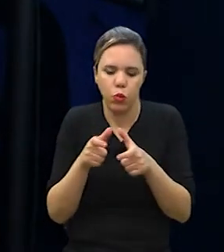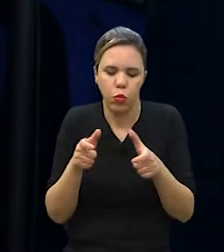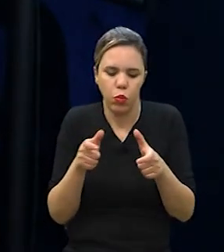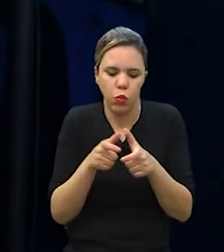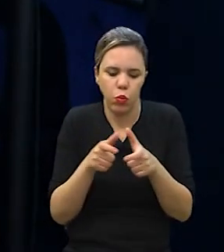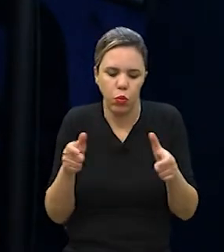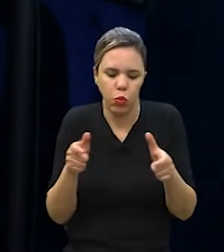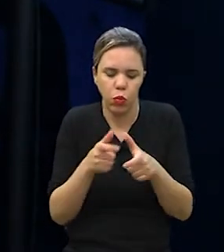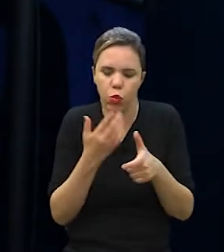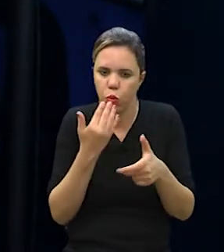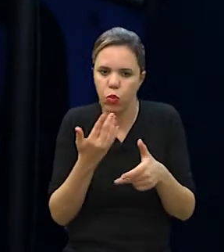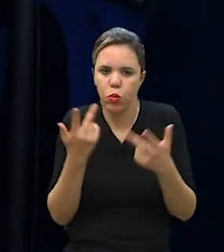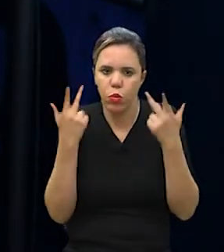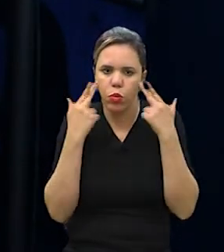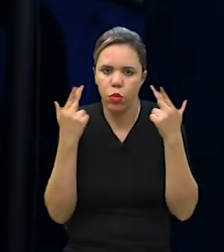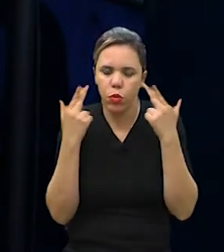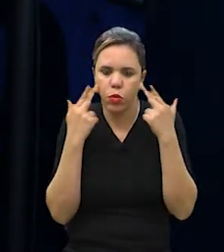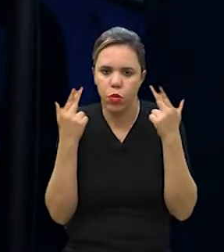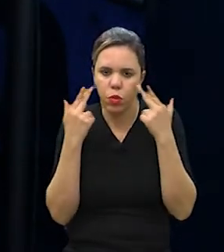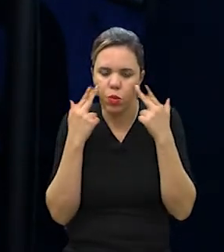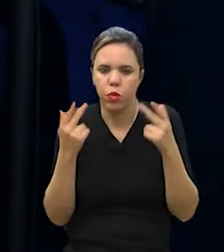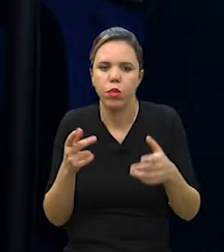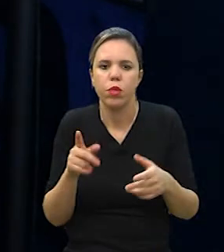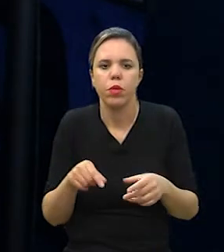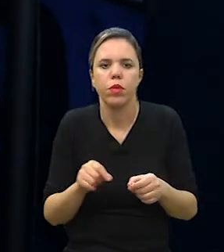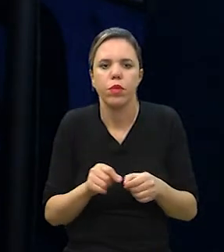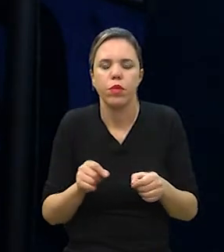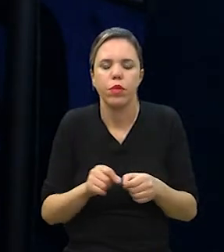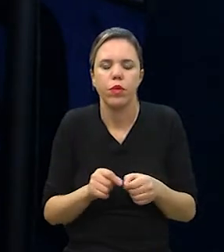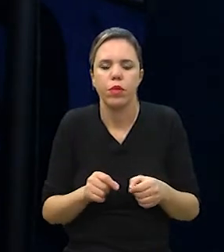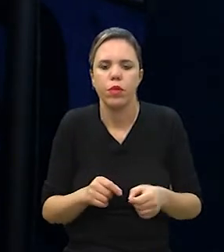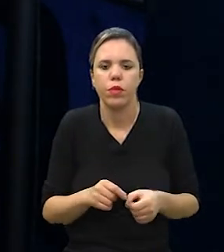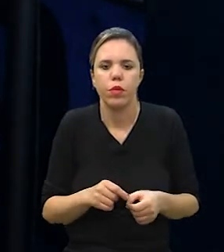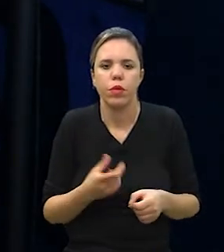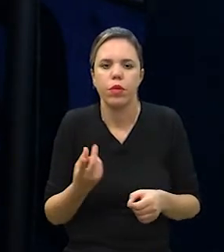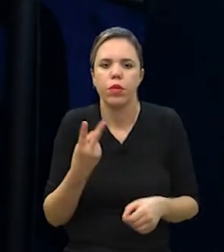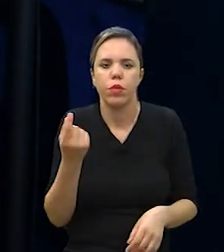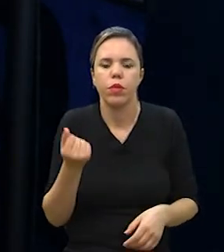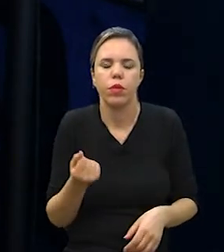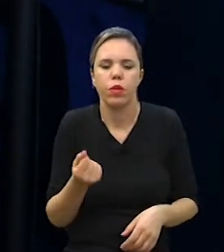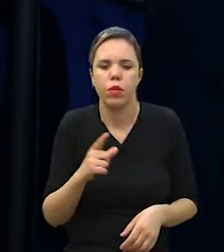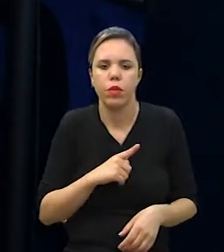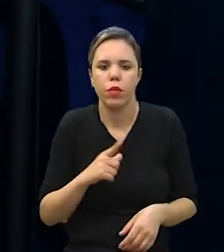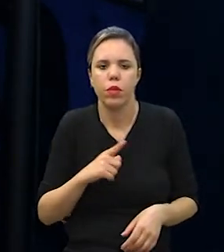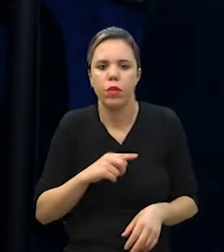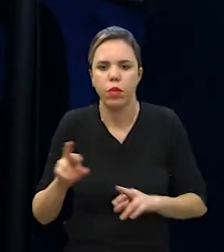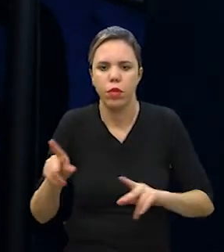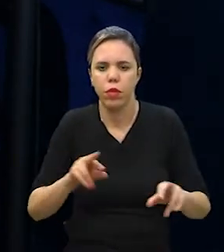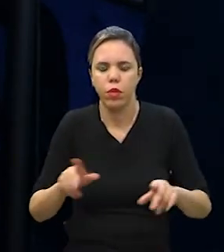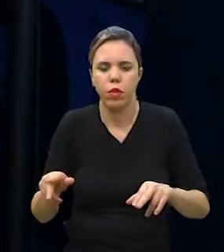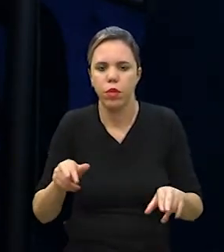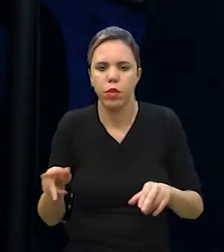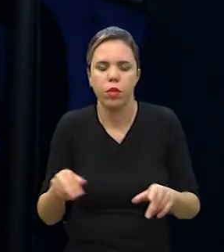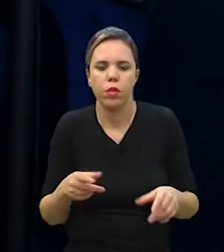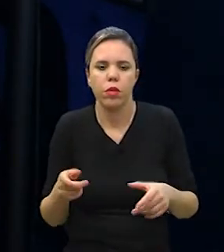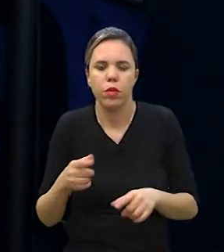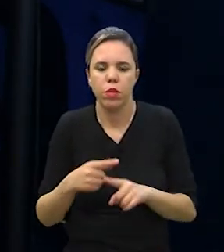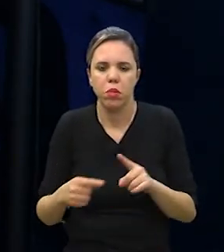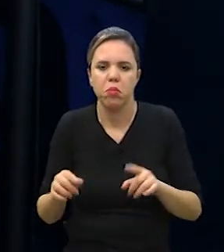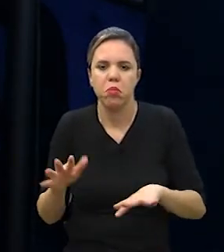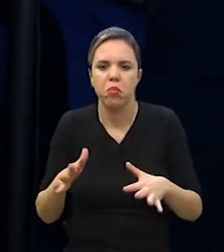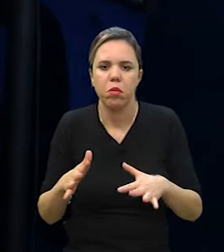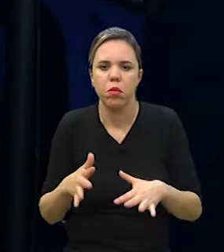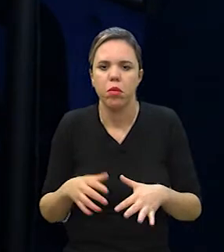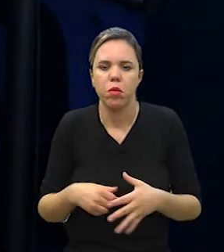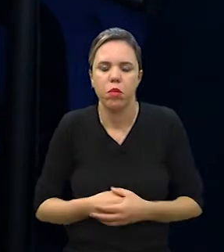sei se é esse o nome, ou da comida natural que a gente fala, como é o preço? Ela tem uma variação? variação? Ela tem